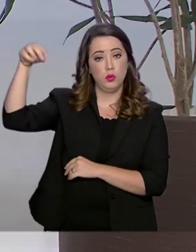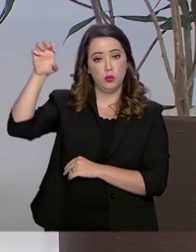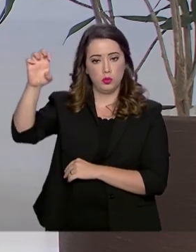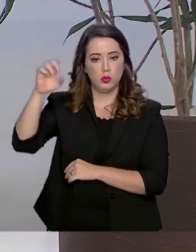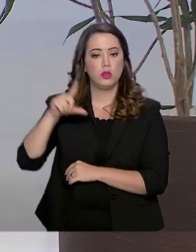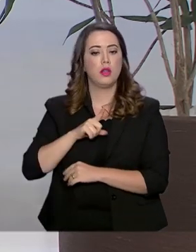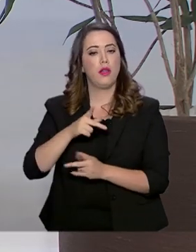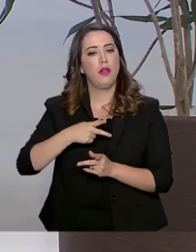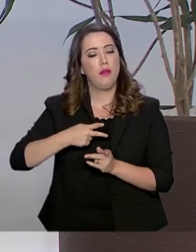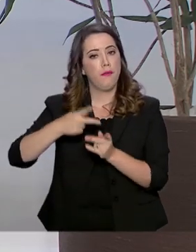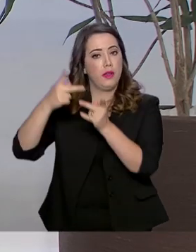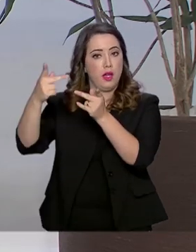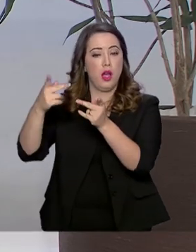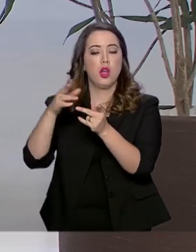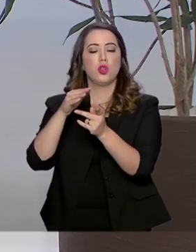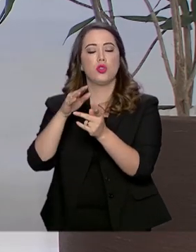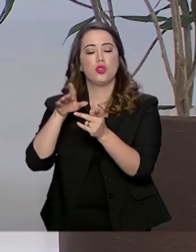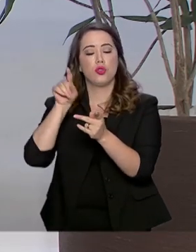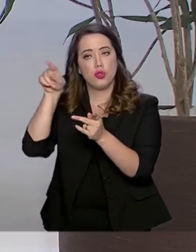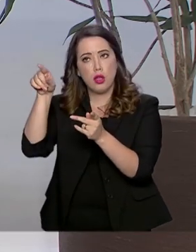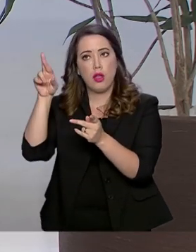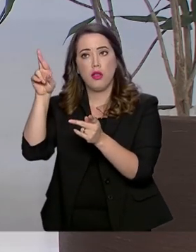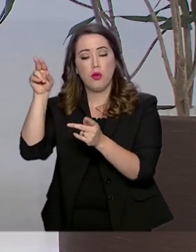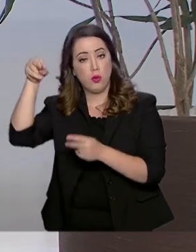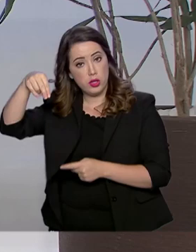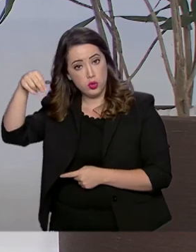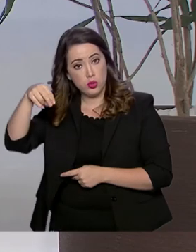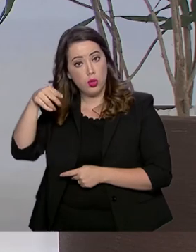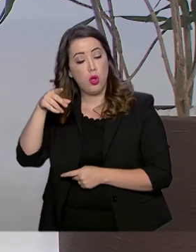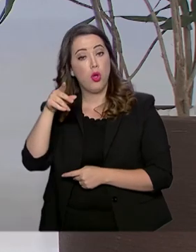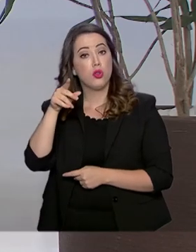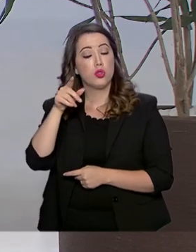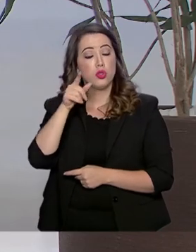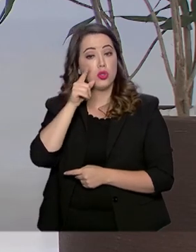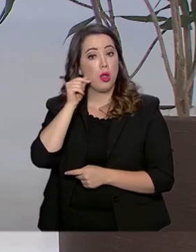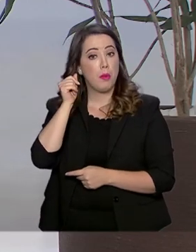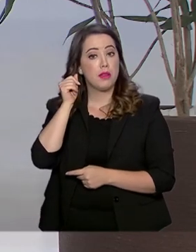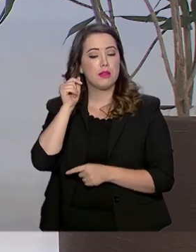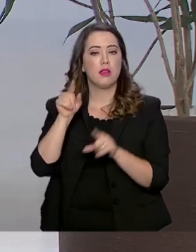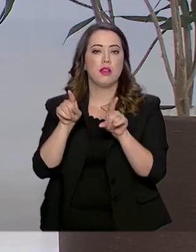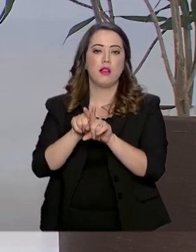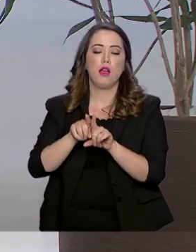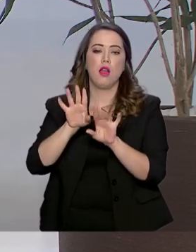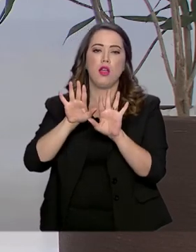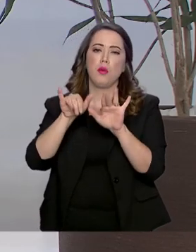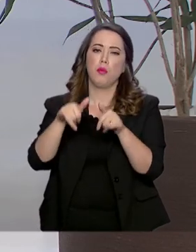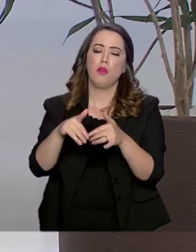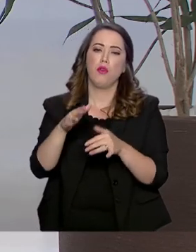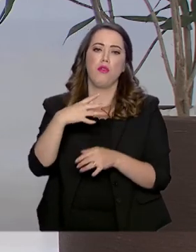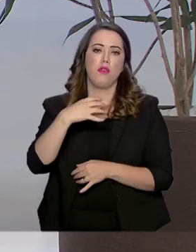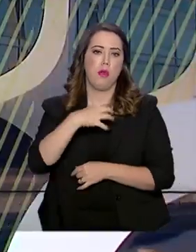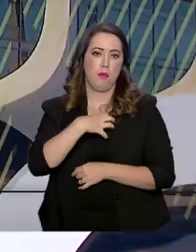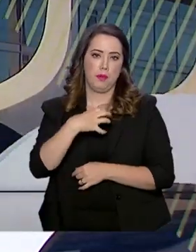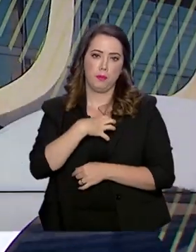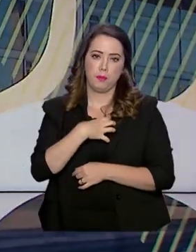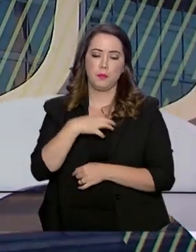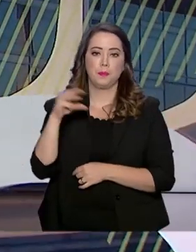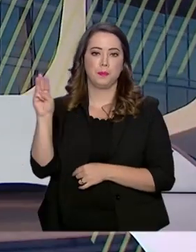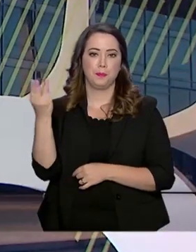programada para o Rio Grande do Norte e Ceará e finalizando com Bahia e Maranhão.